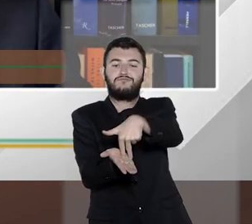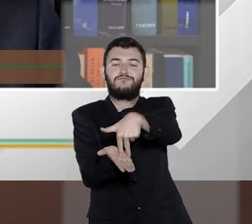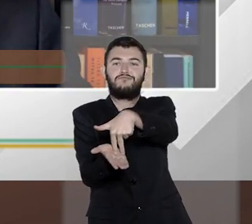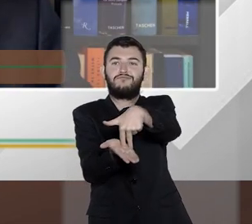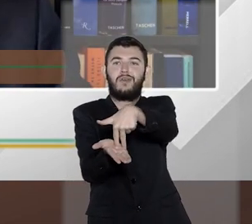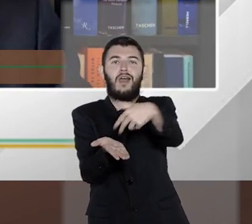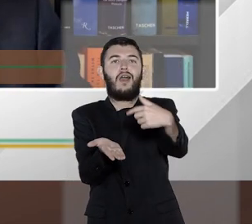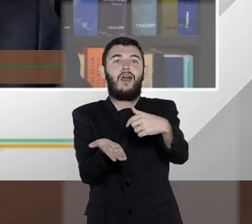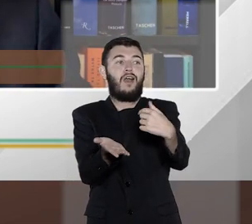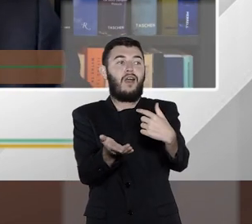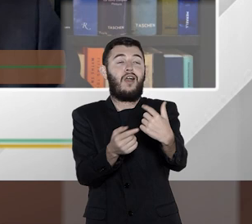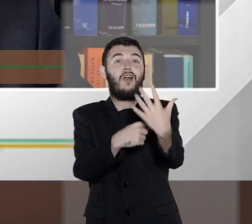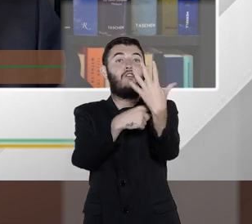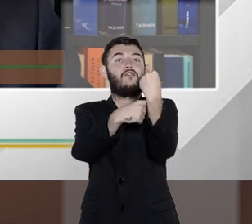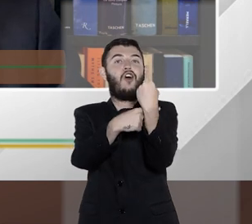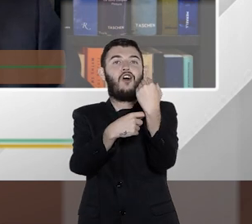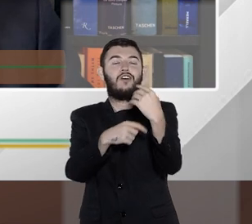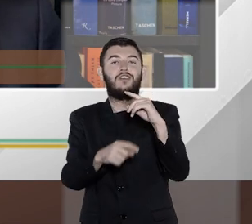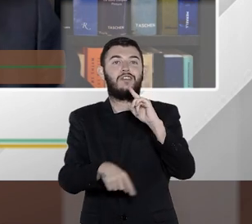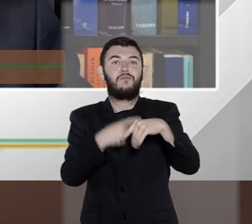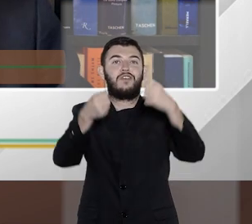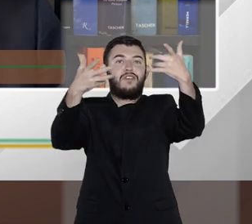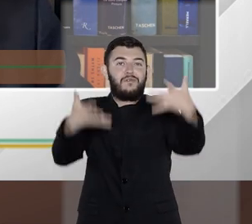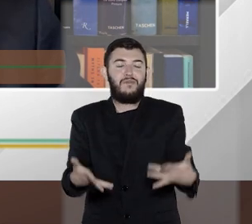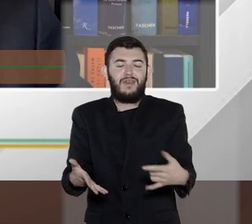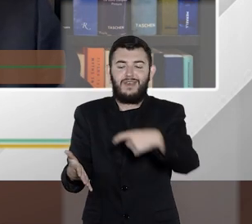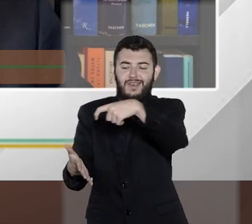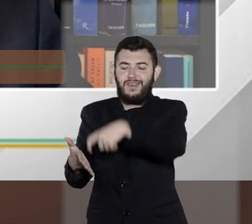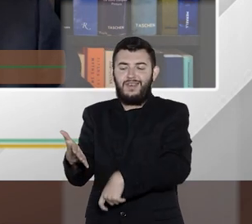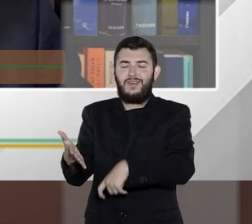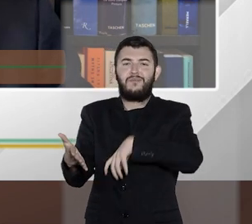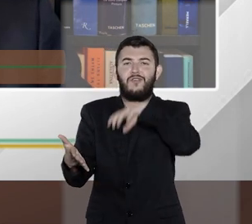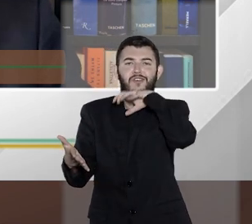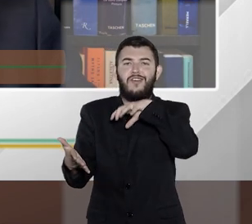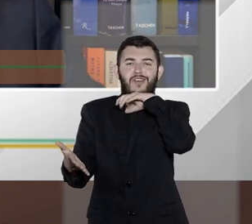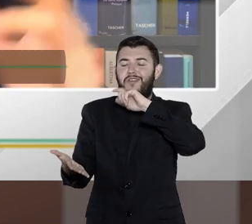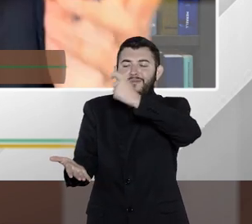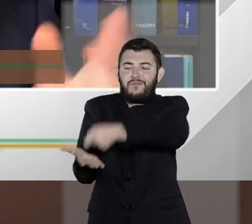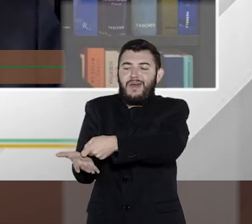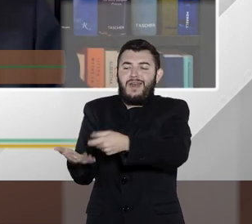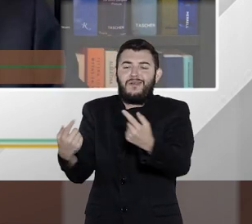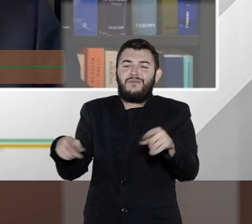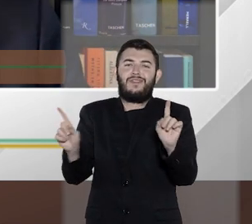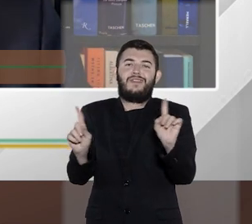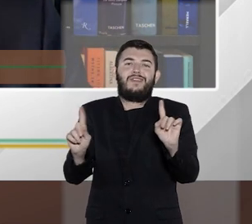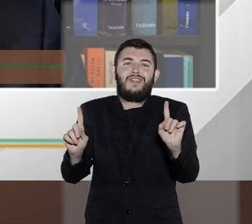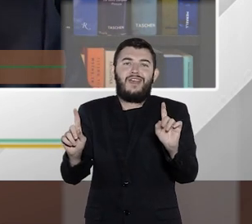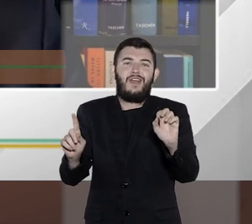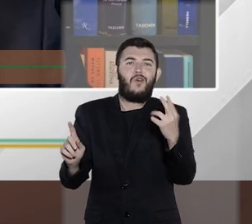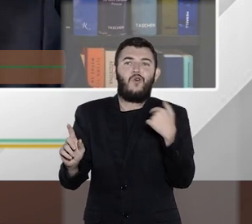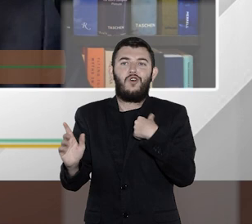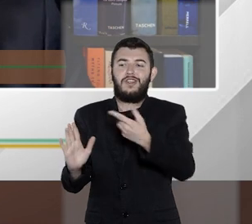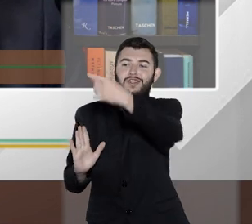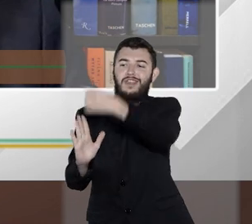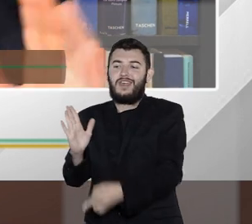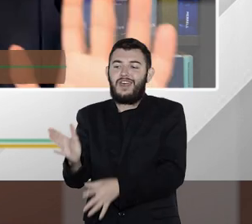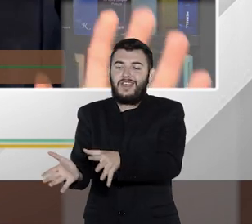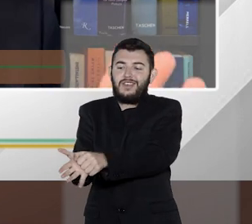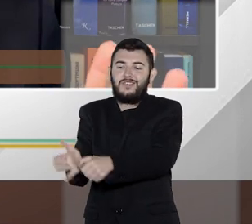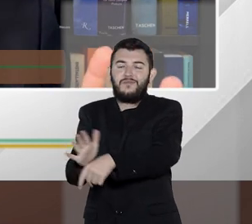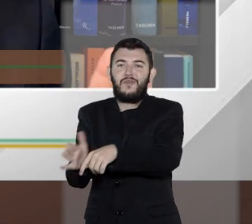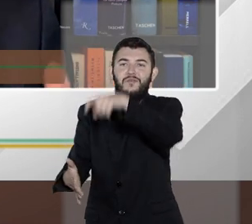tem direito a não pagar imposto de renda que é um isento do imposto de renda ou que nem faz declaração do imposto de renda